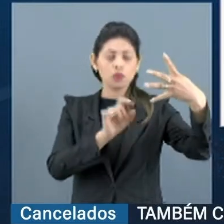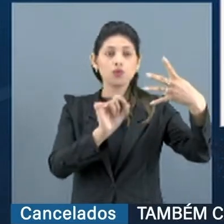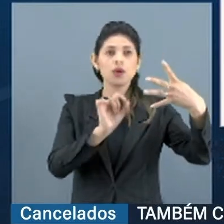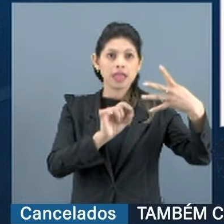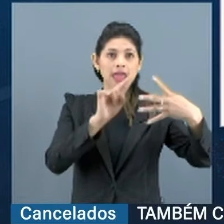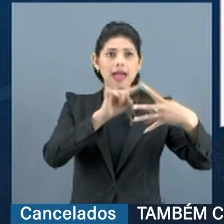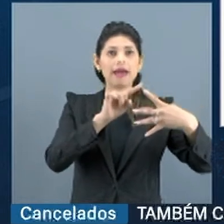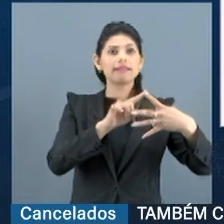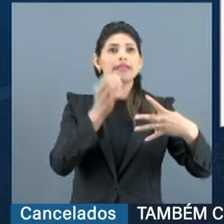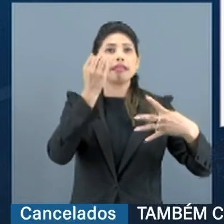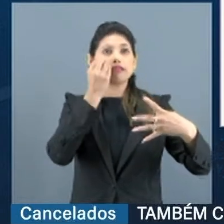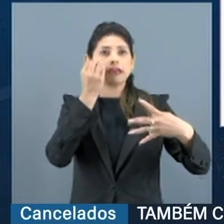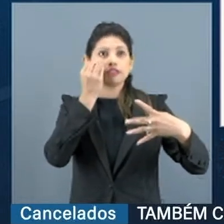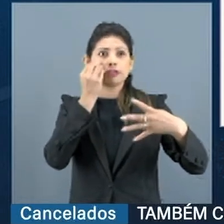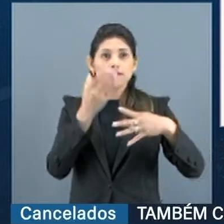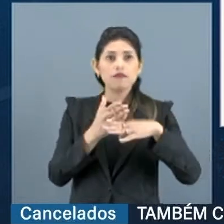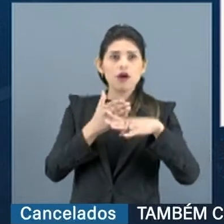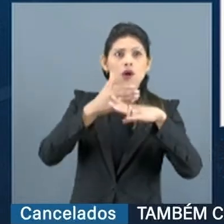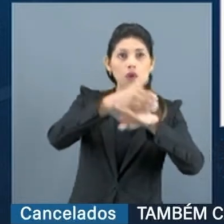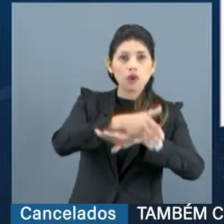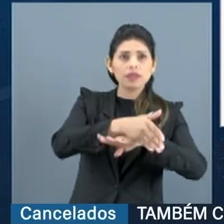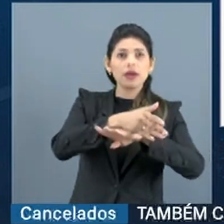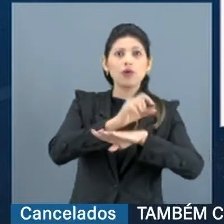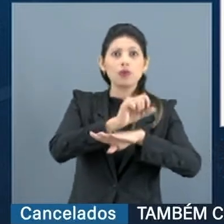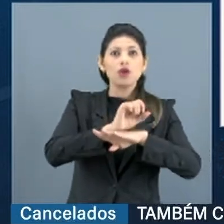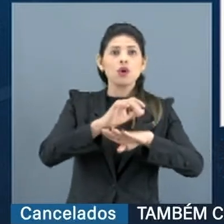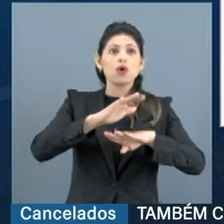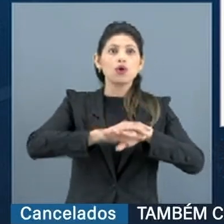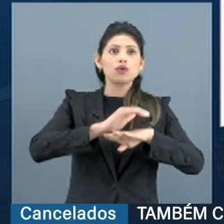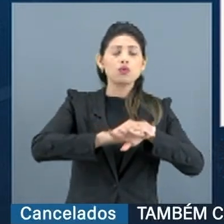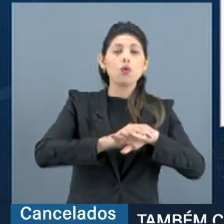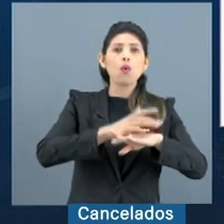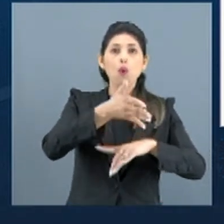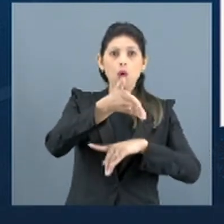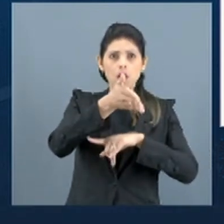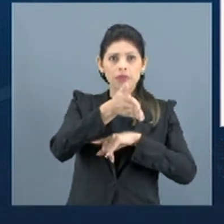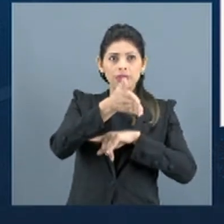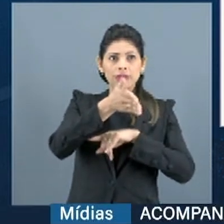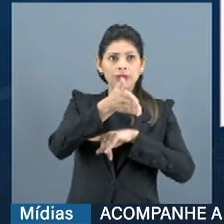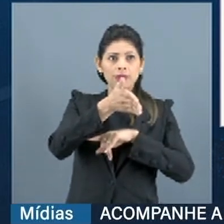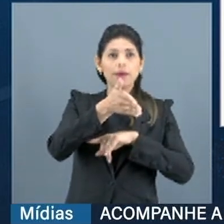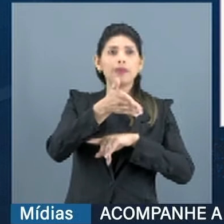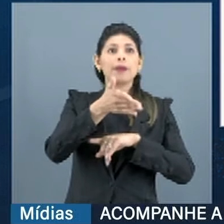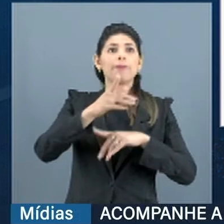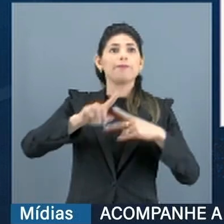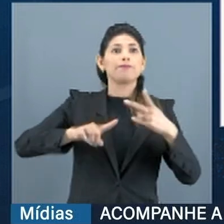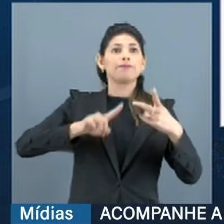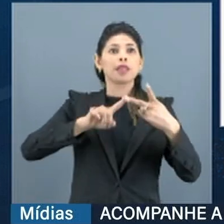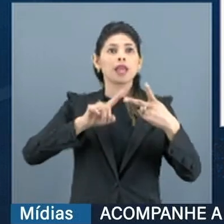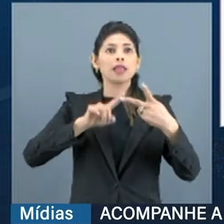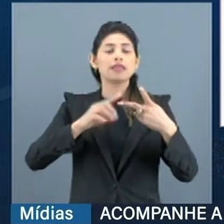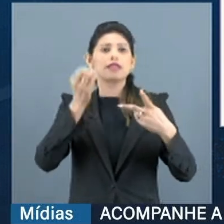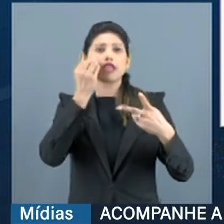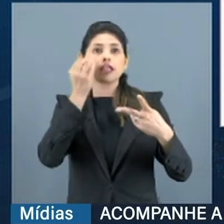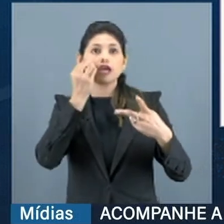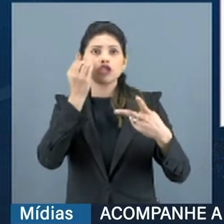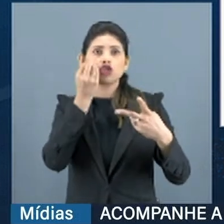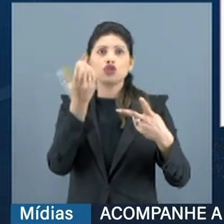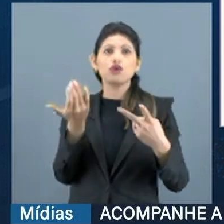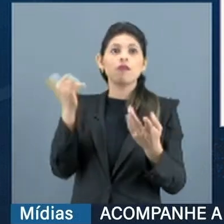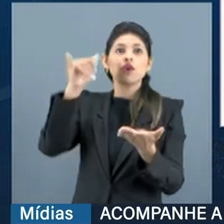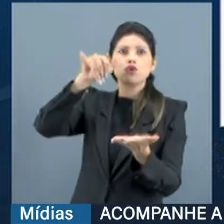tentativa de invasão no Meliá, onde o presidente Lula estava hospedado. Nós temos uma tentativa de invasão no